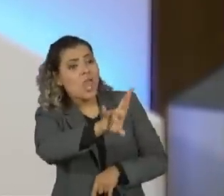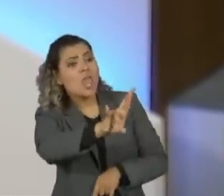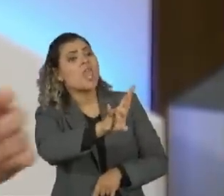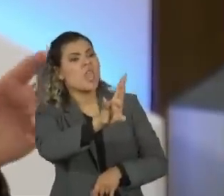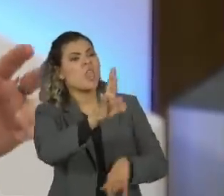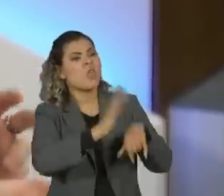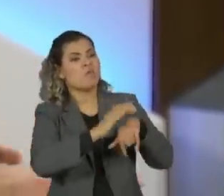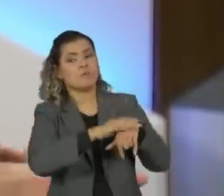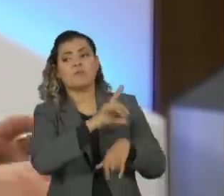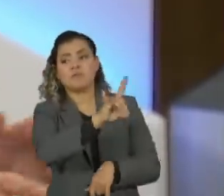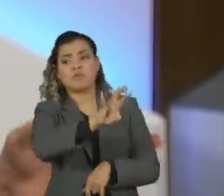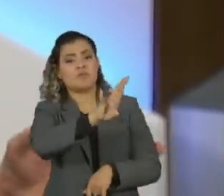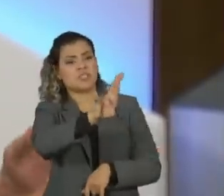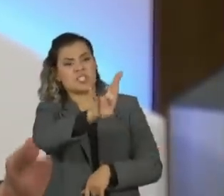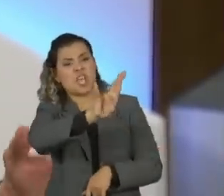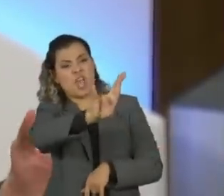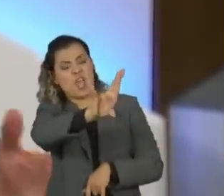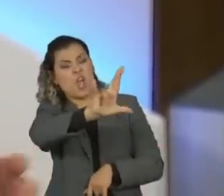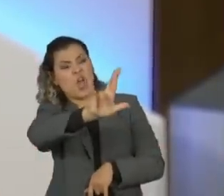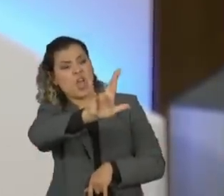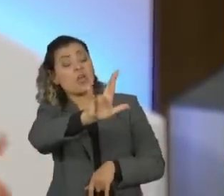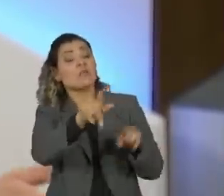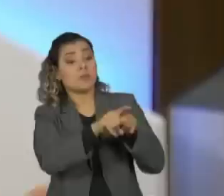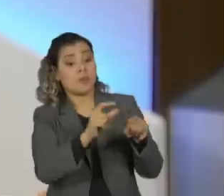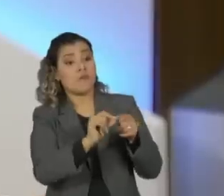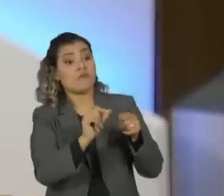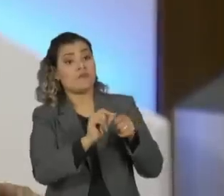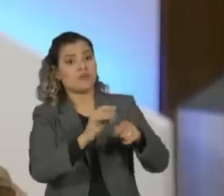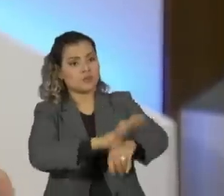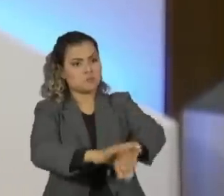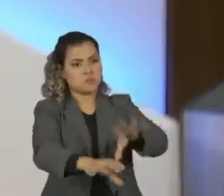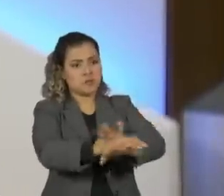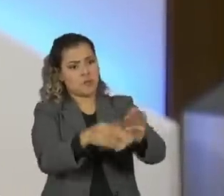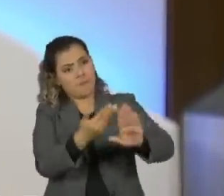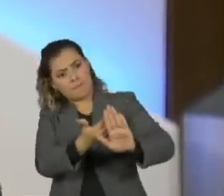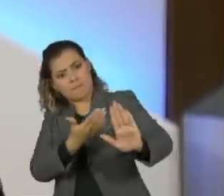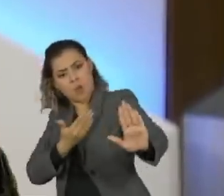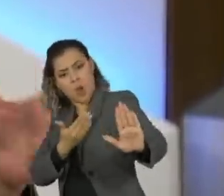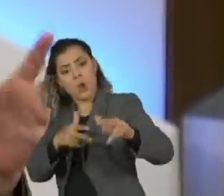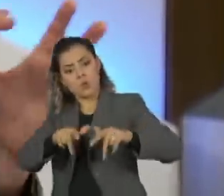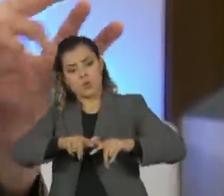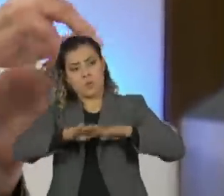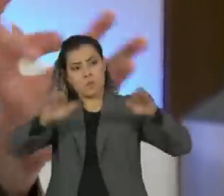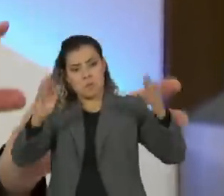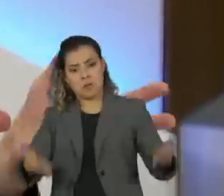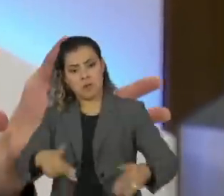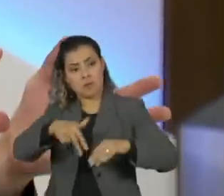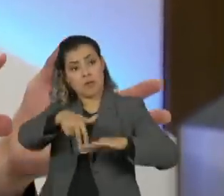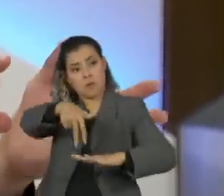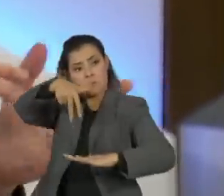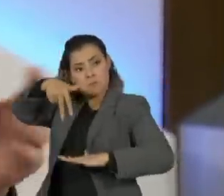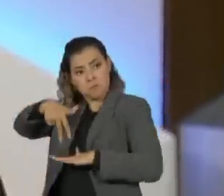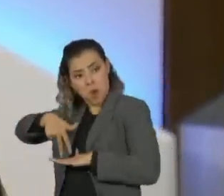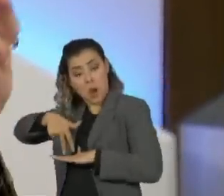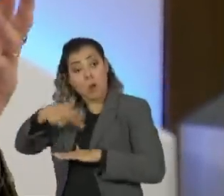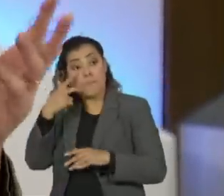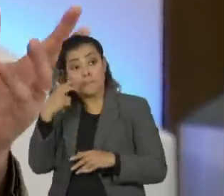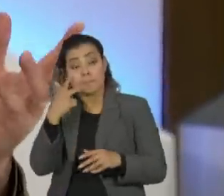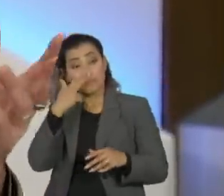Então, eu botei 40 metros de boca, 20 metros de profundidade, pensava que isso tudo iria acontecer.